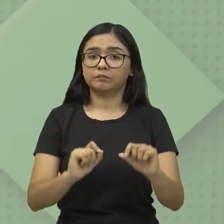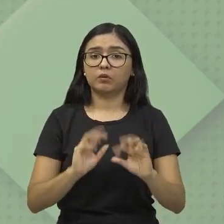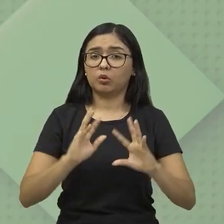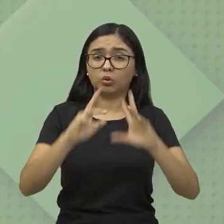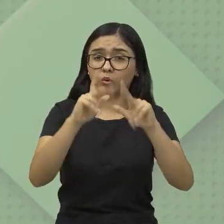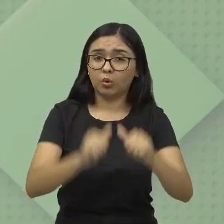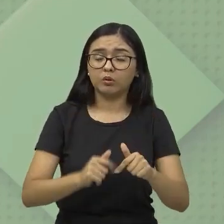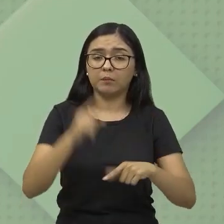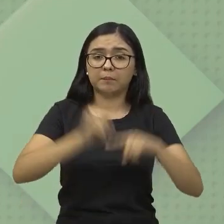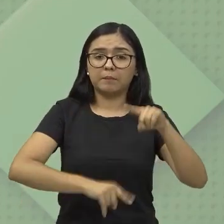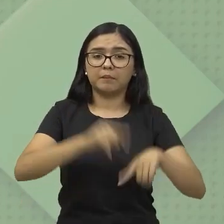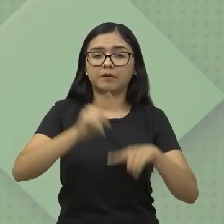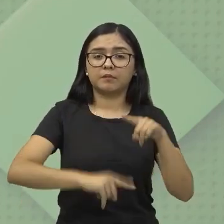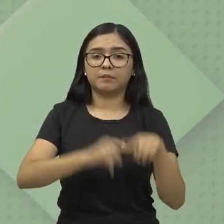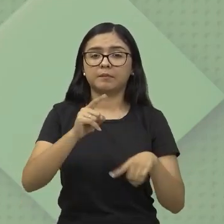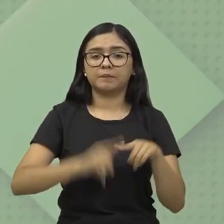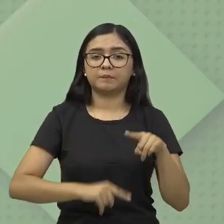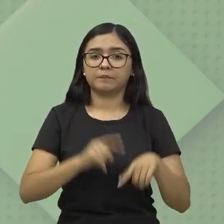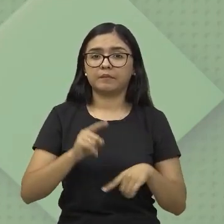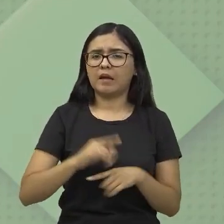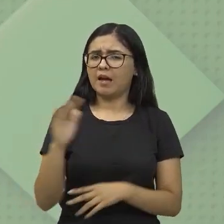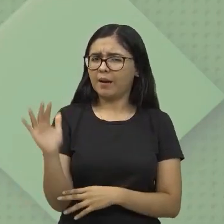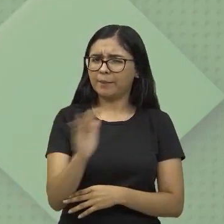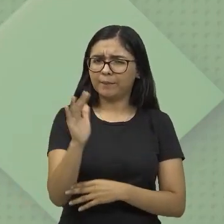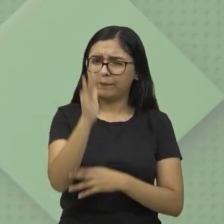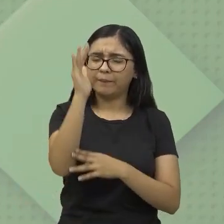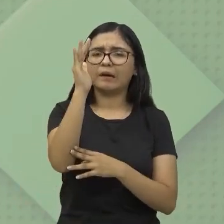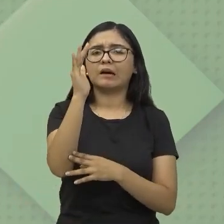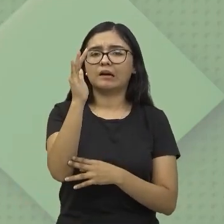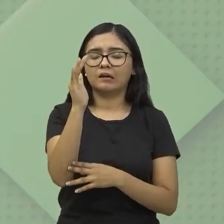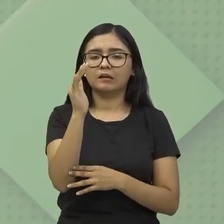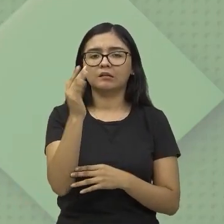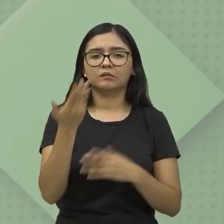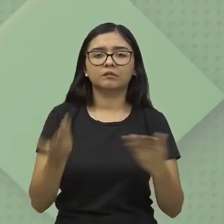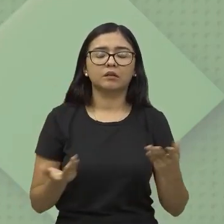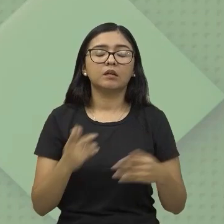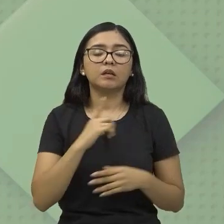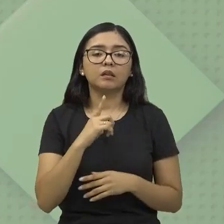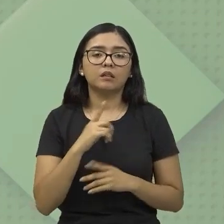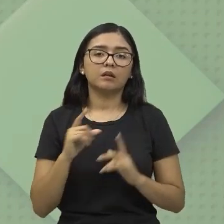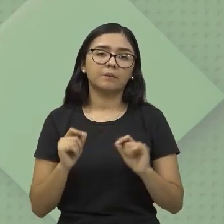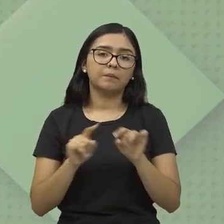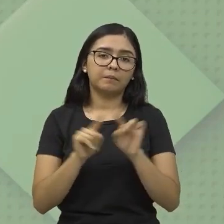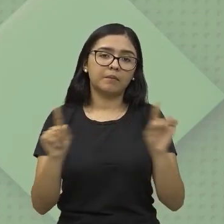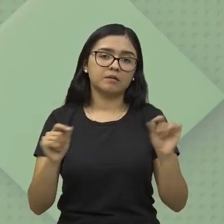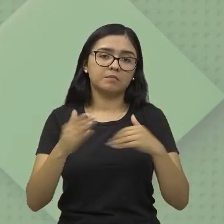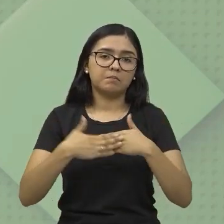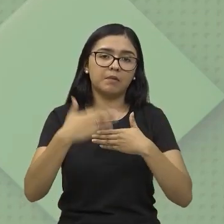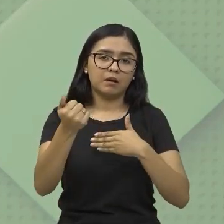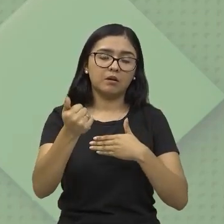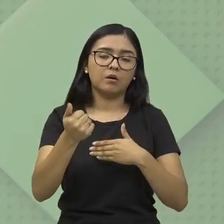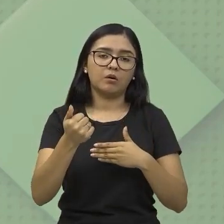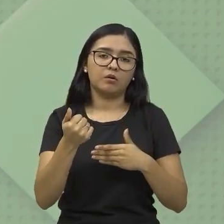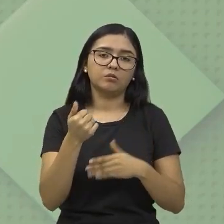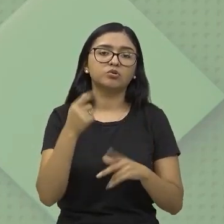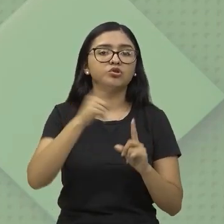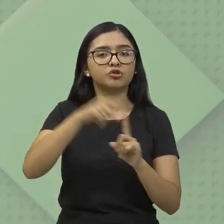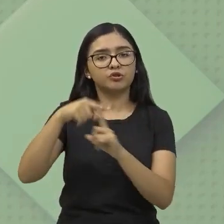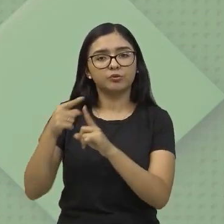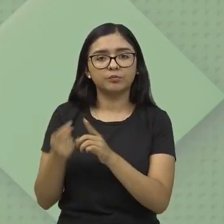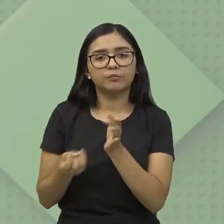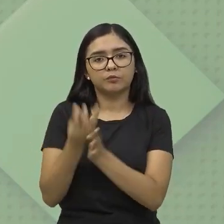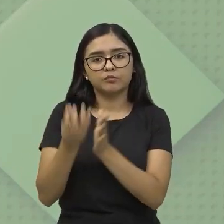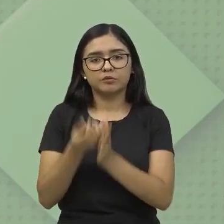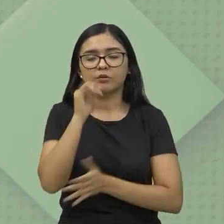equipamento, ele muitas vezes não é barato, né, não é acessível, mas ainda assim é uma forma de produzir